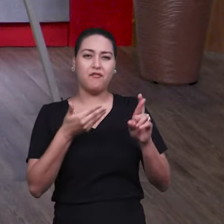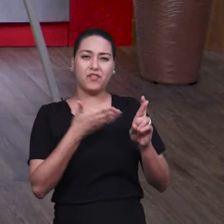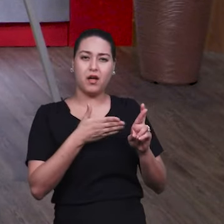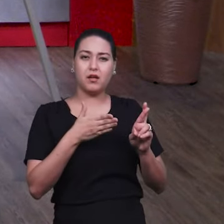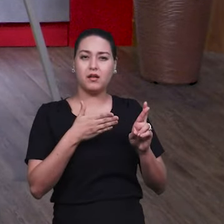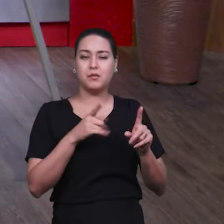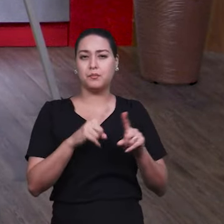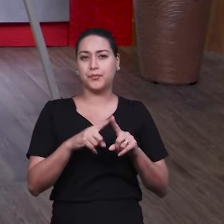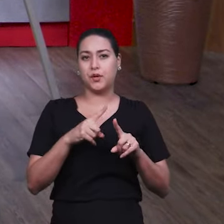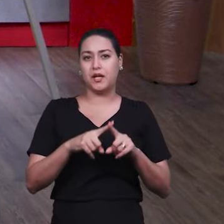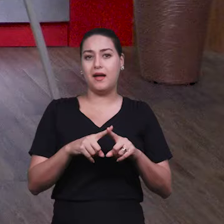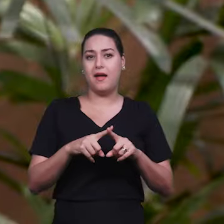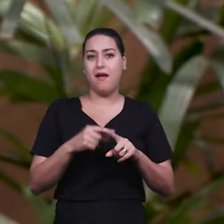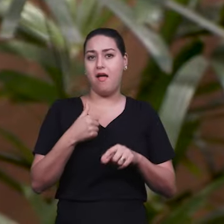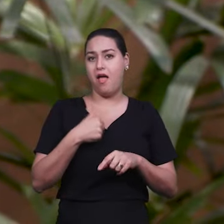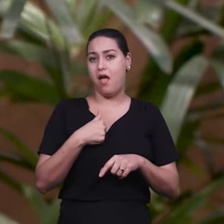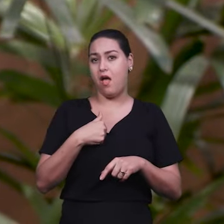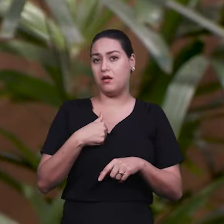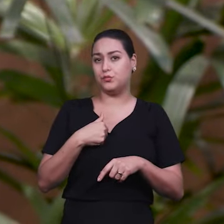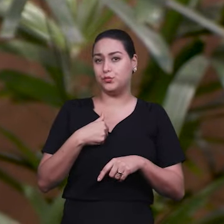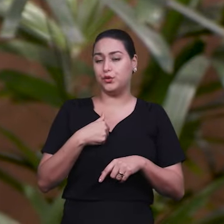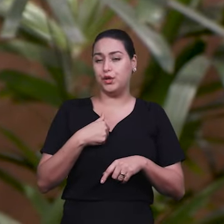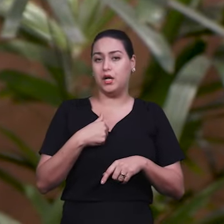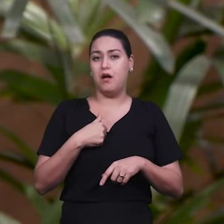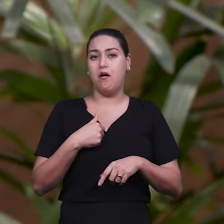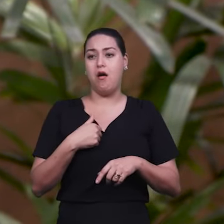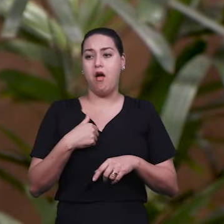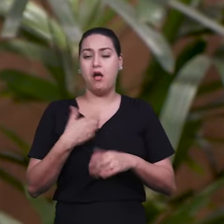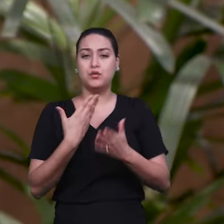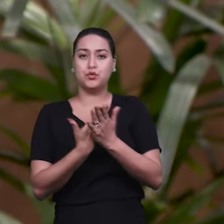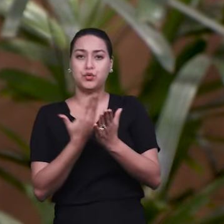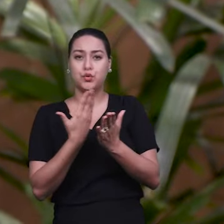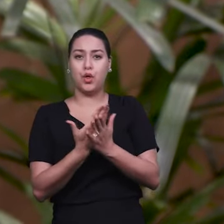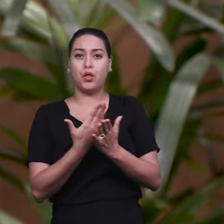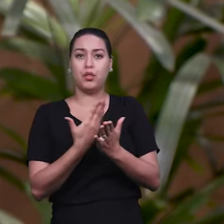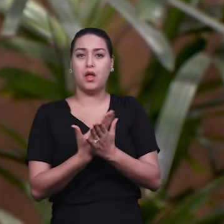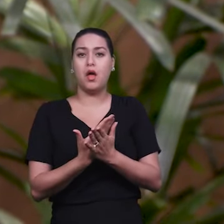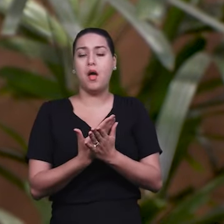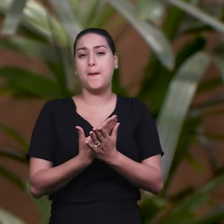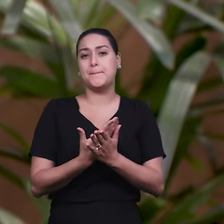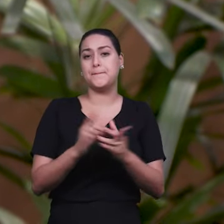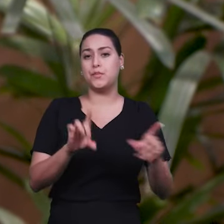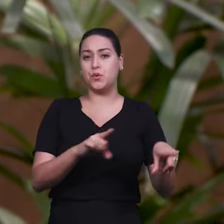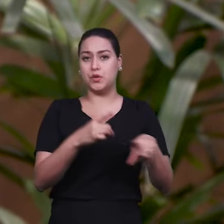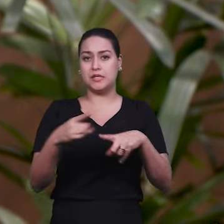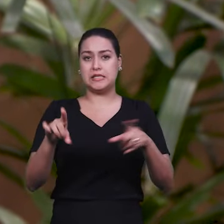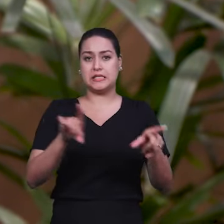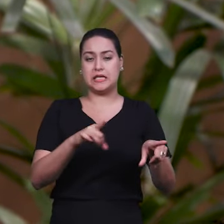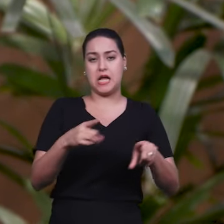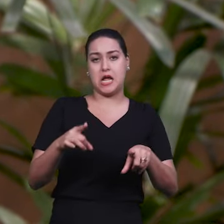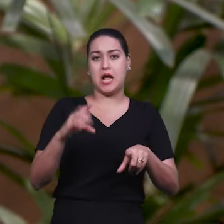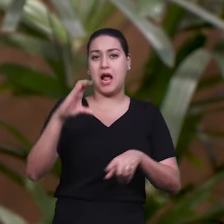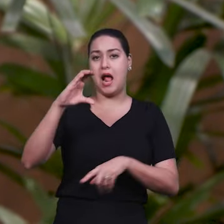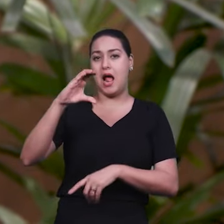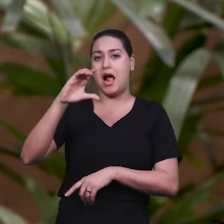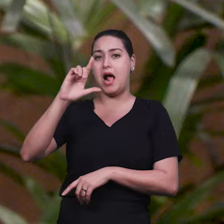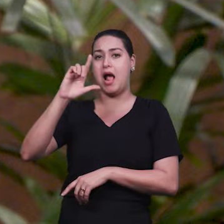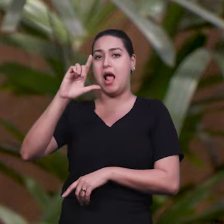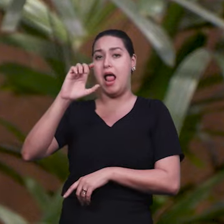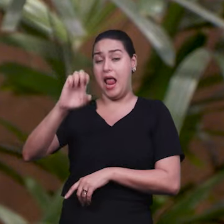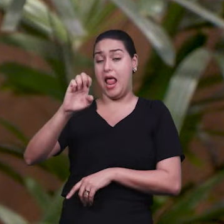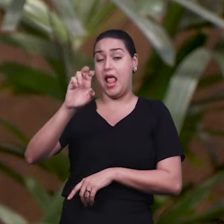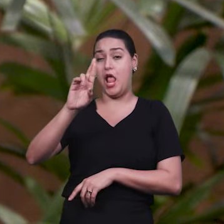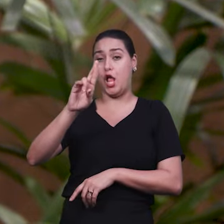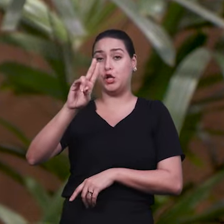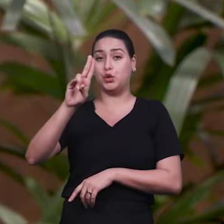em um curso de música, nós vamos estudar música erudita. E a pessoa, à medida que